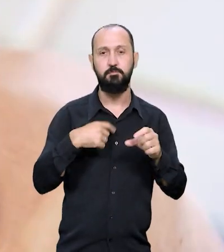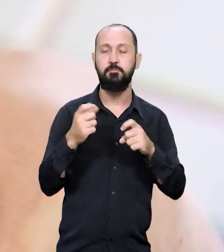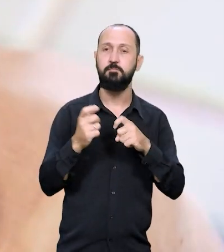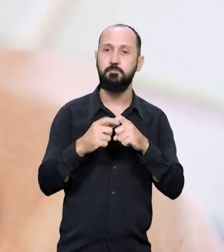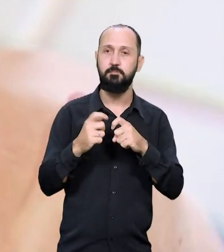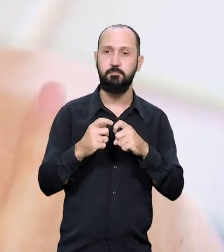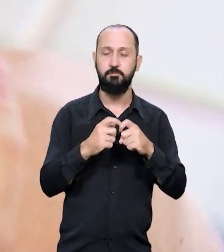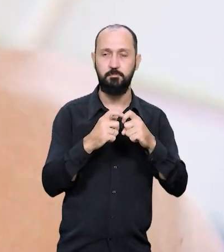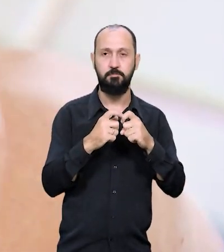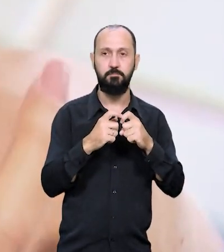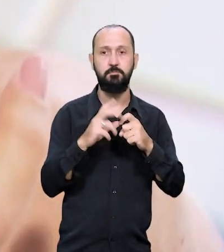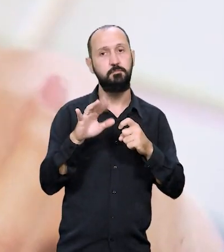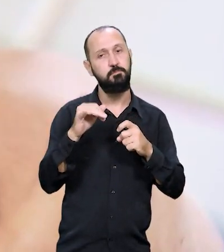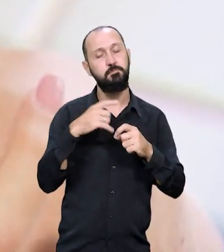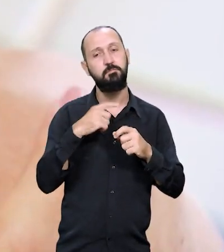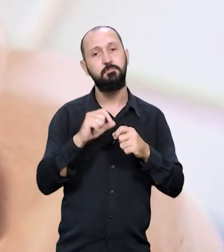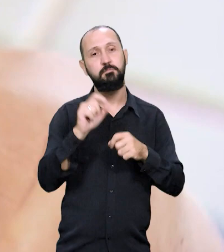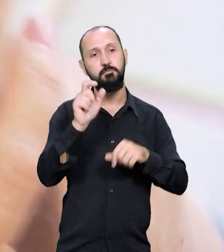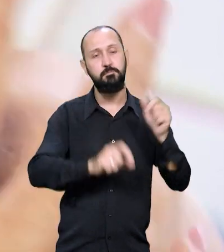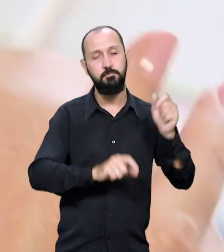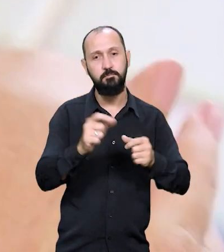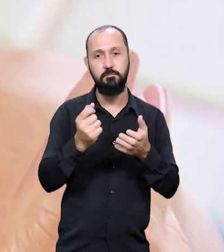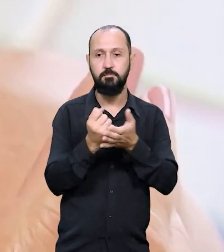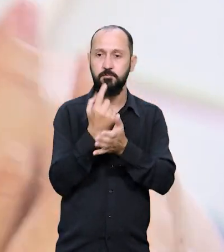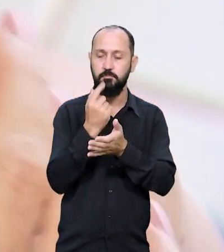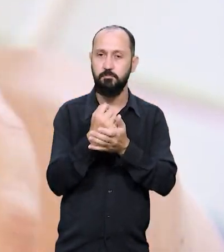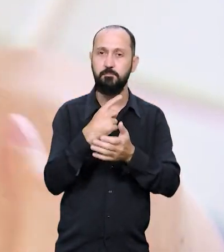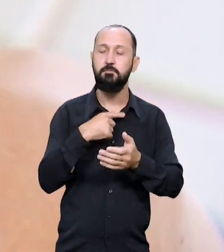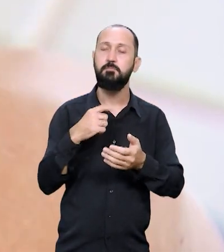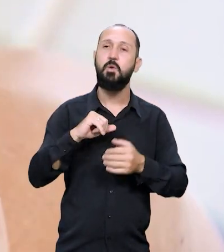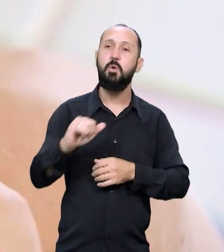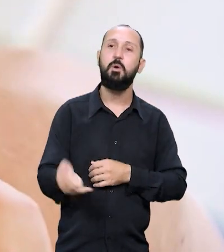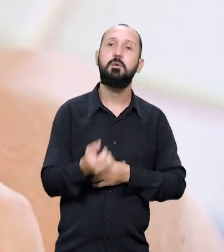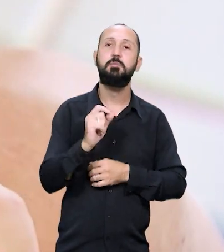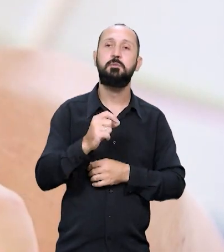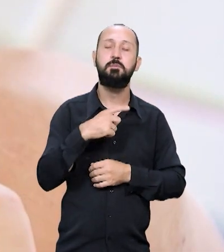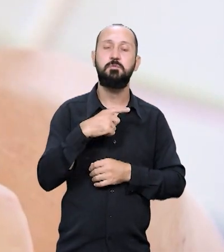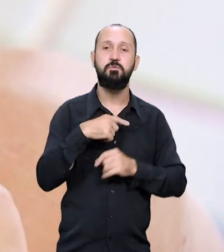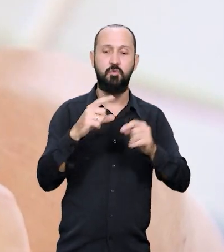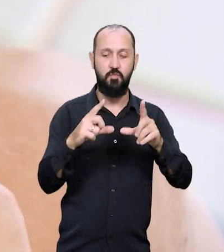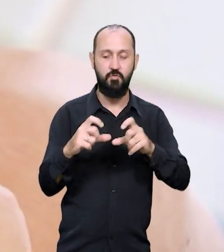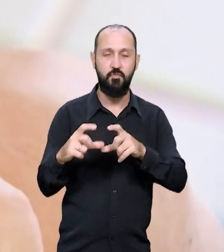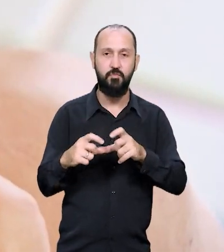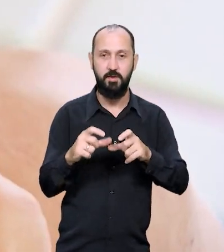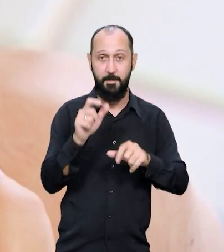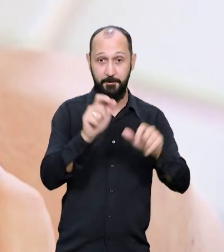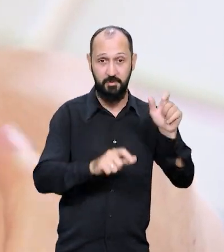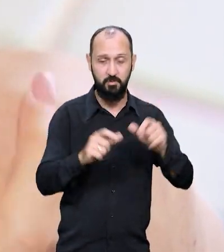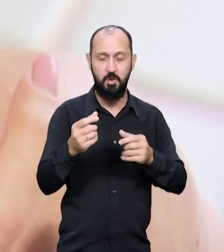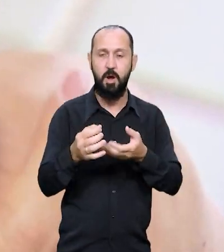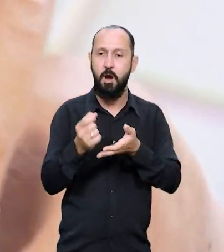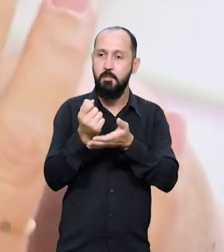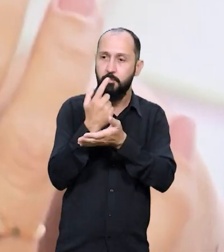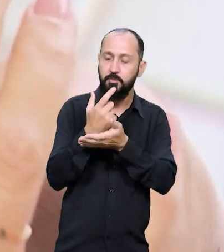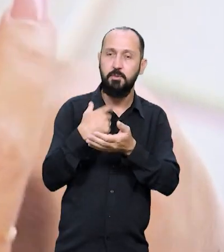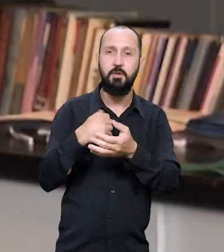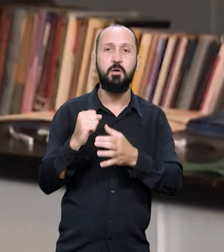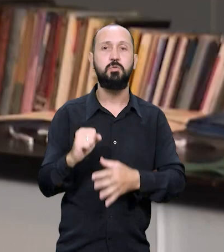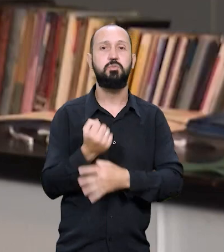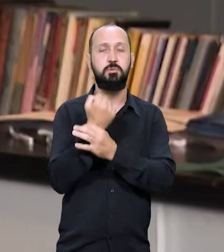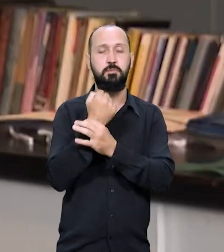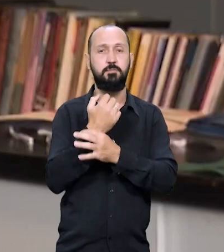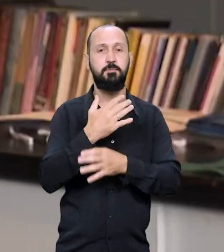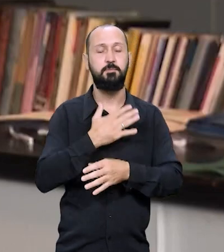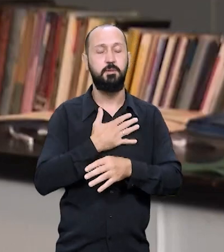medicamento e vai ter a pessoa tomando. Você ainda tem a opção de você botar a fotografia de pessoa tomando, quer dizer, é uma